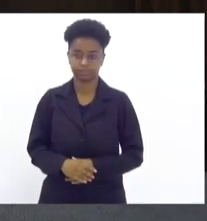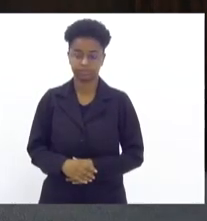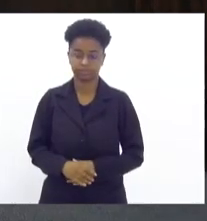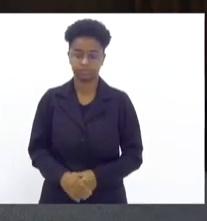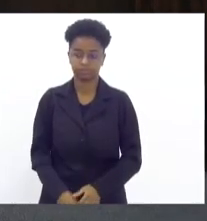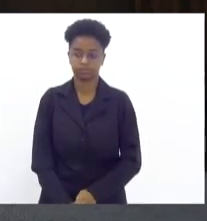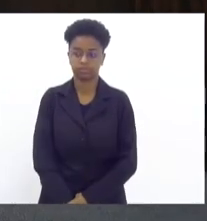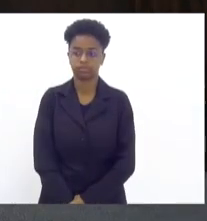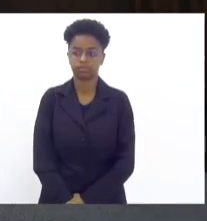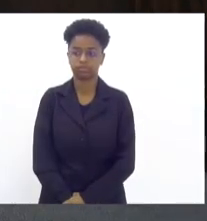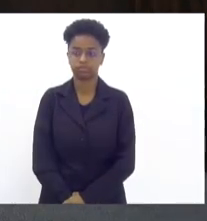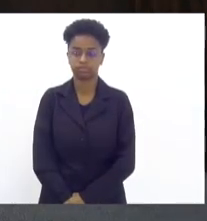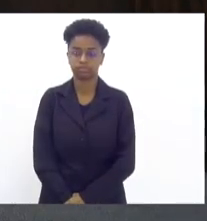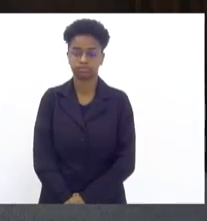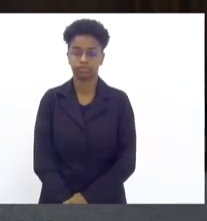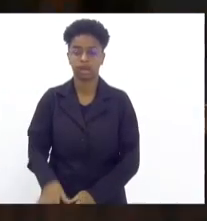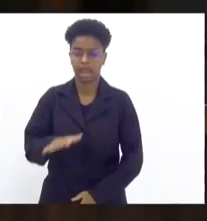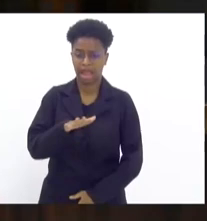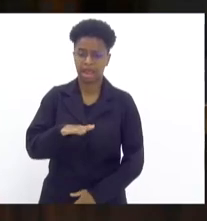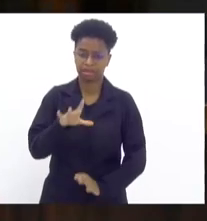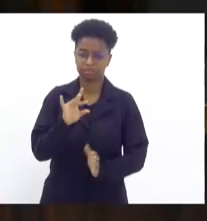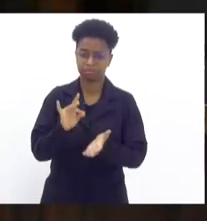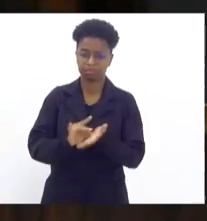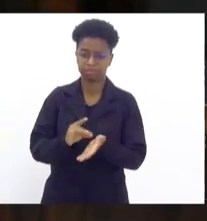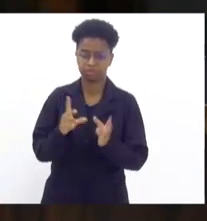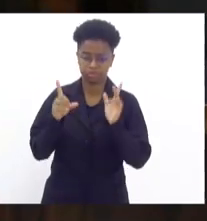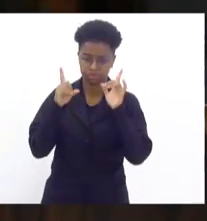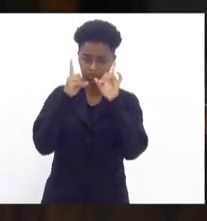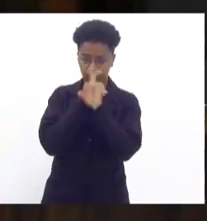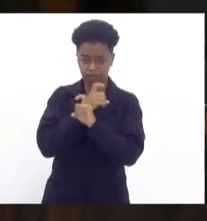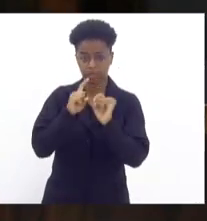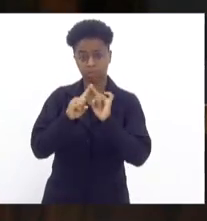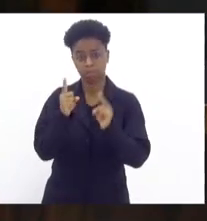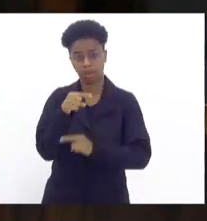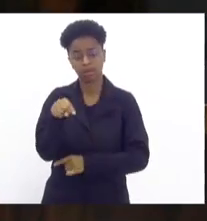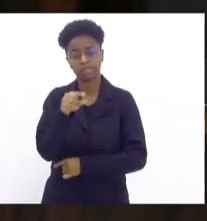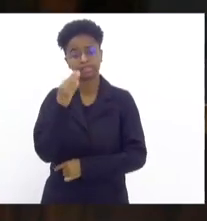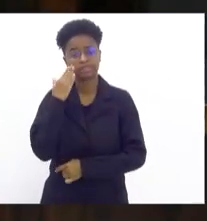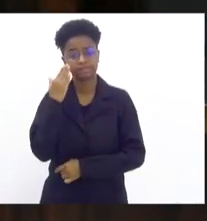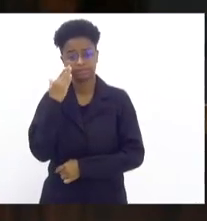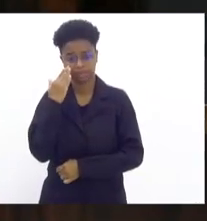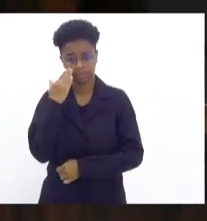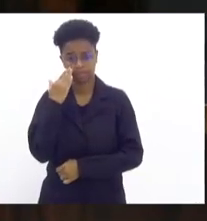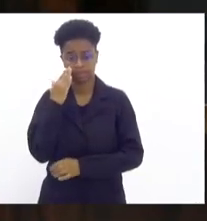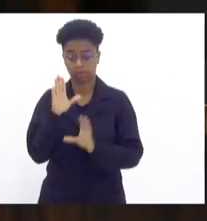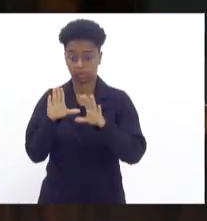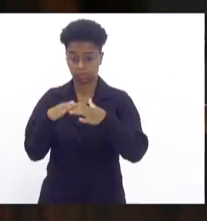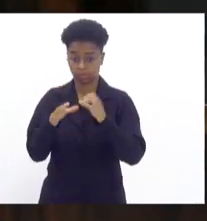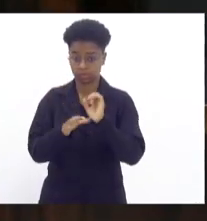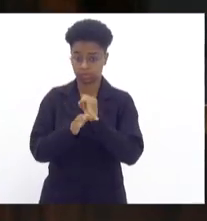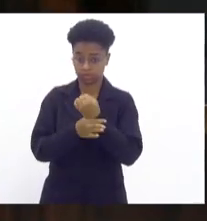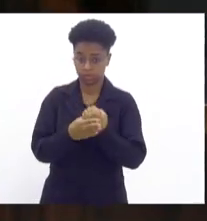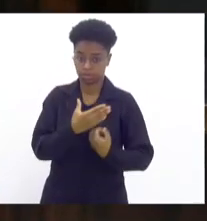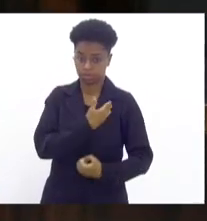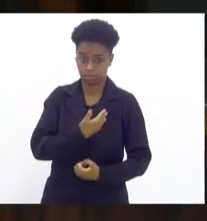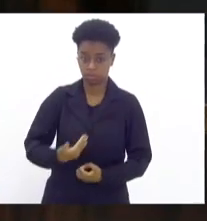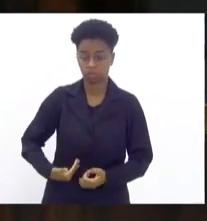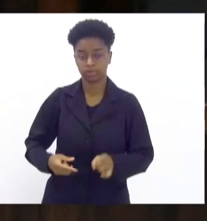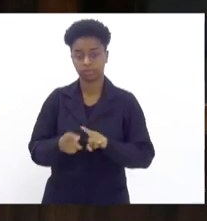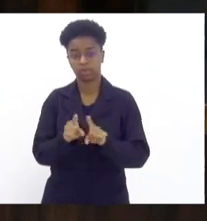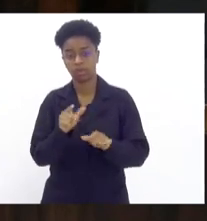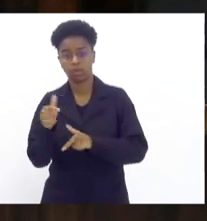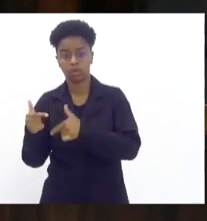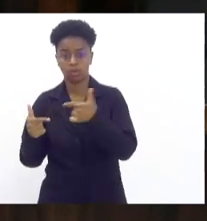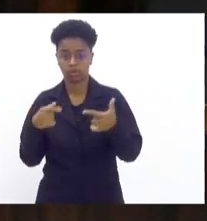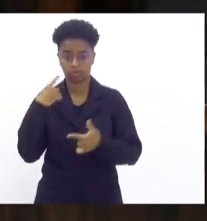uma área dificílima, de fato. Mas saiba que a Comissão de Segurança Pública, assim como outros deputados,